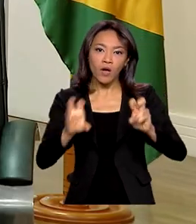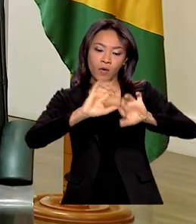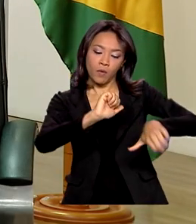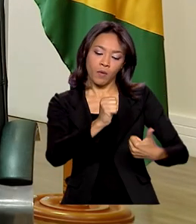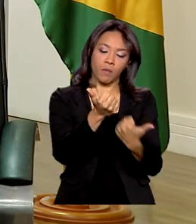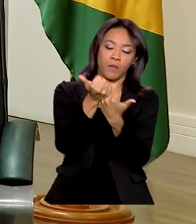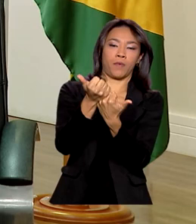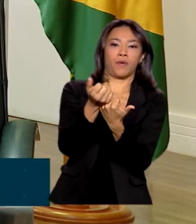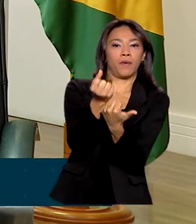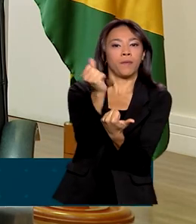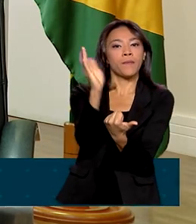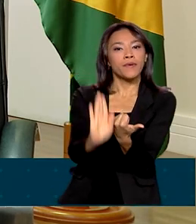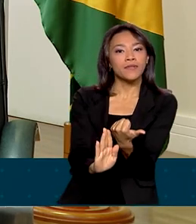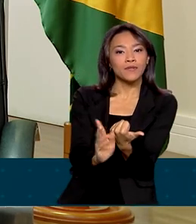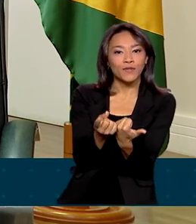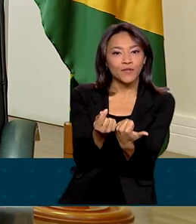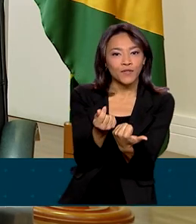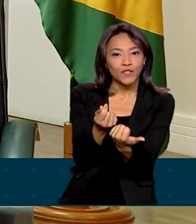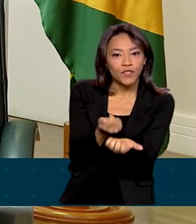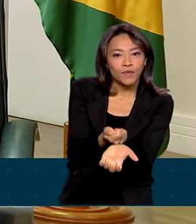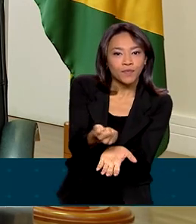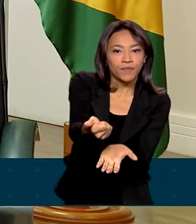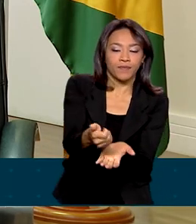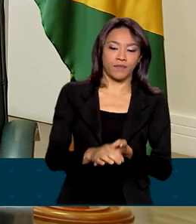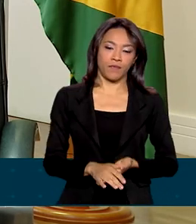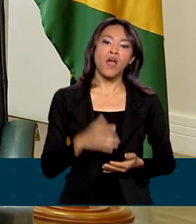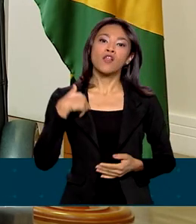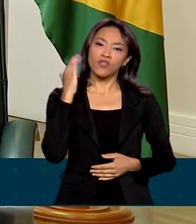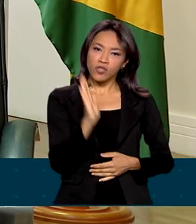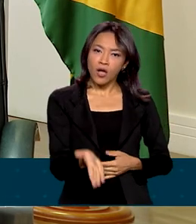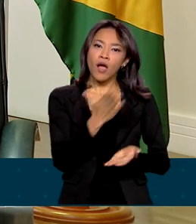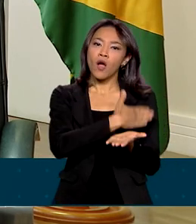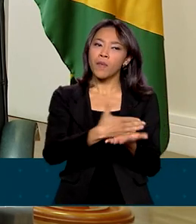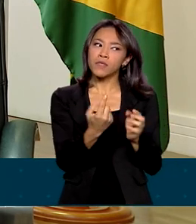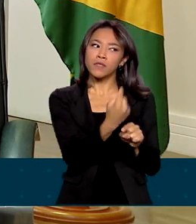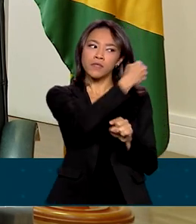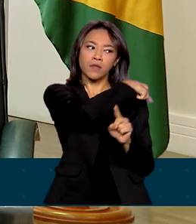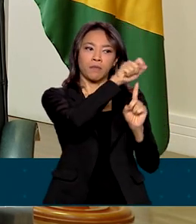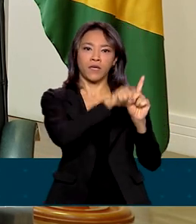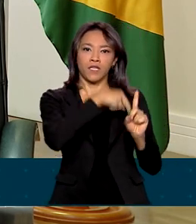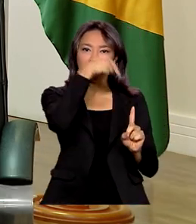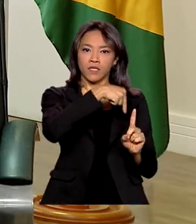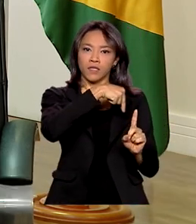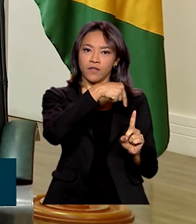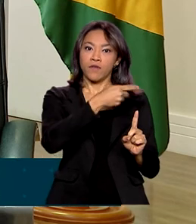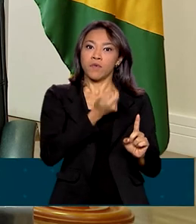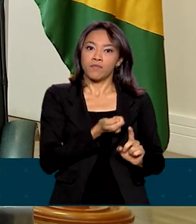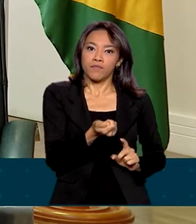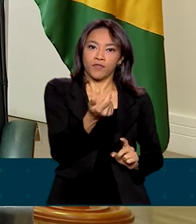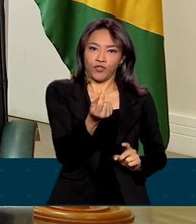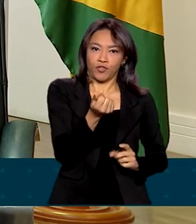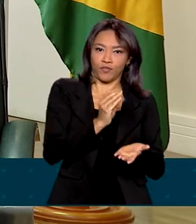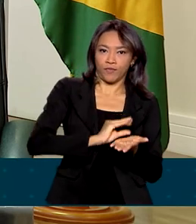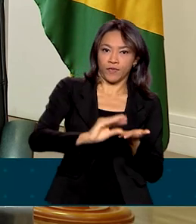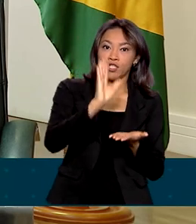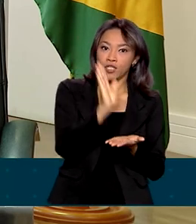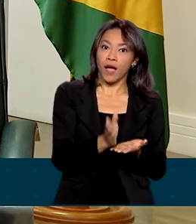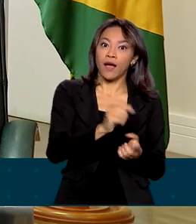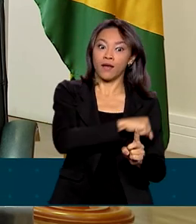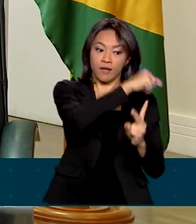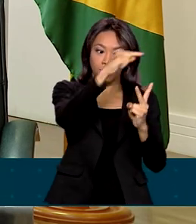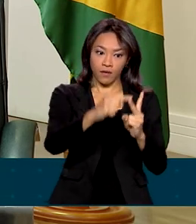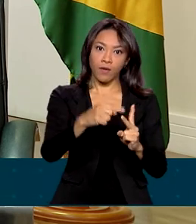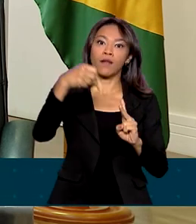Nós já começamos a pagar o Auxílio Brasil em novembro e agora em dezembro, desde o último dia